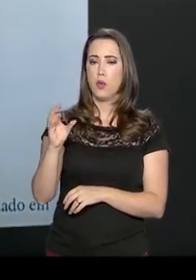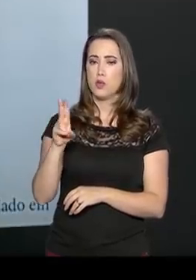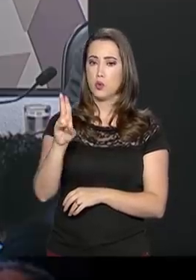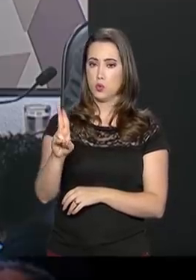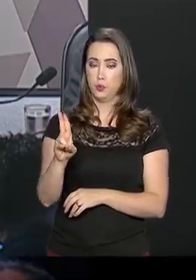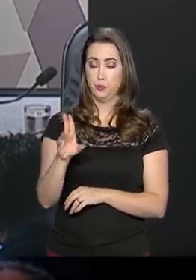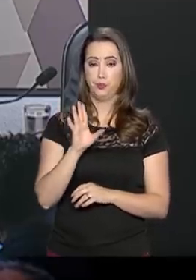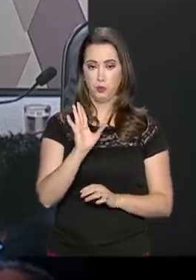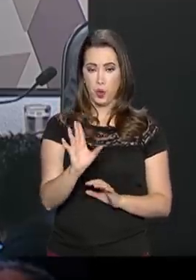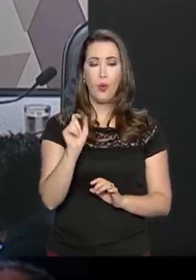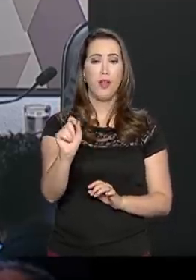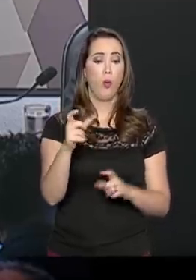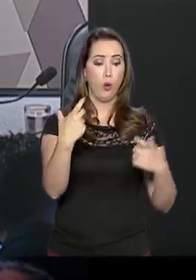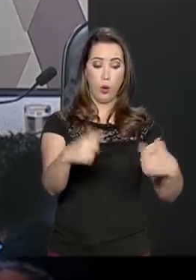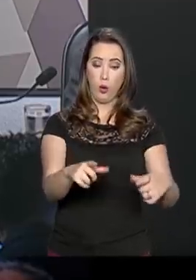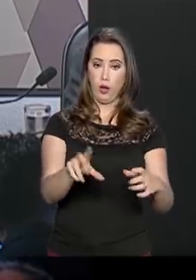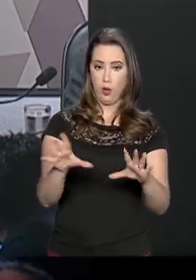Polícia Federal,